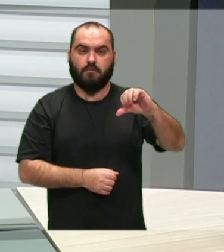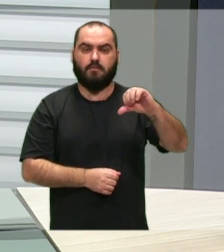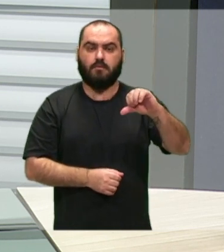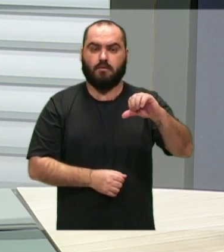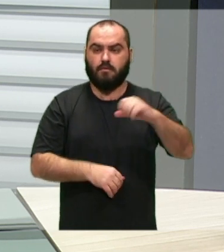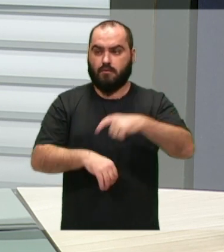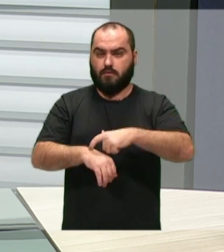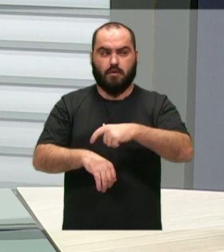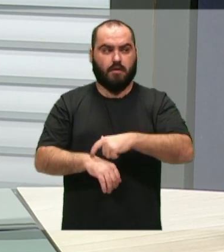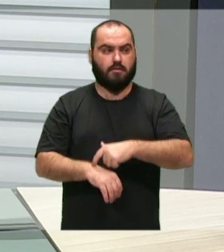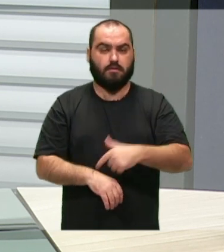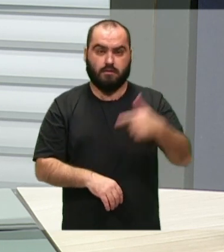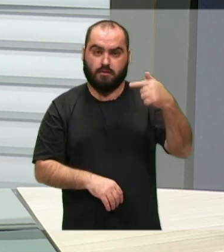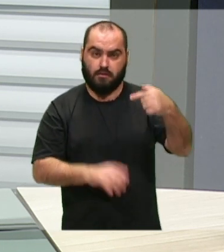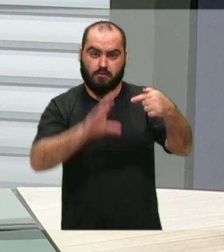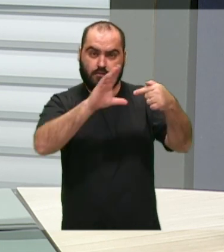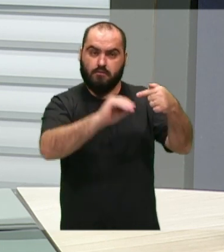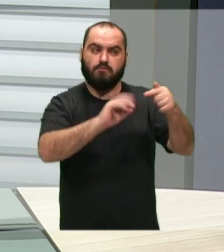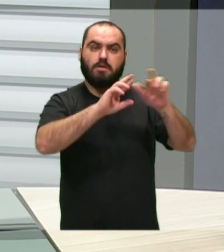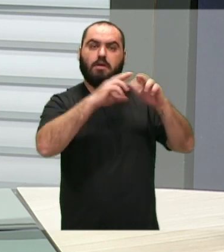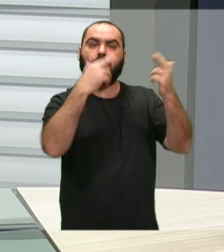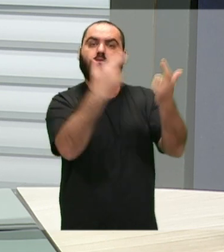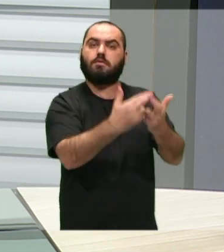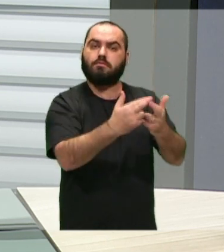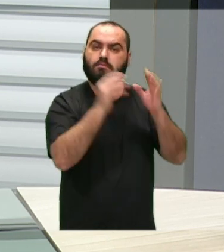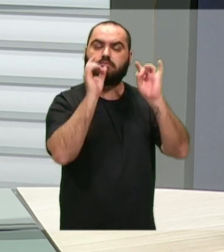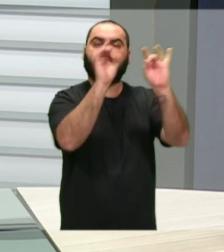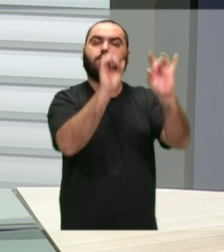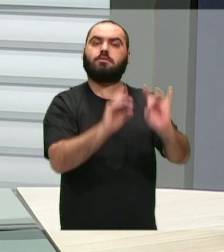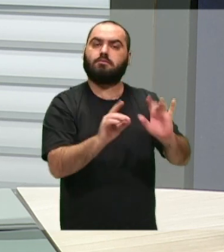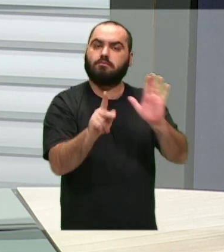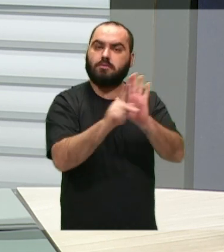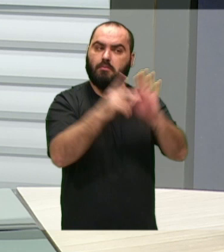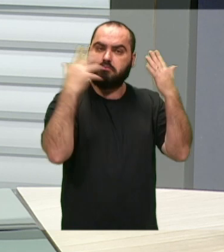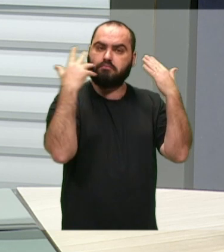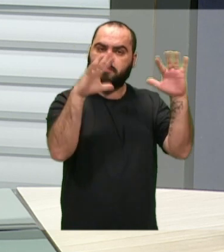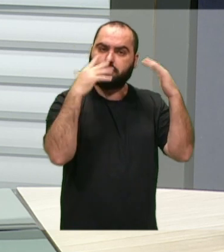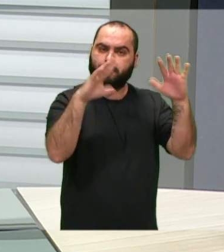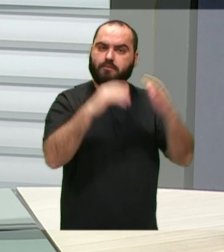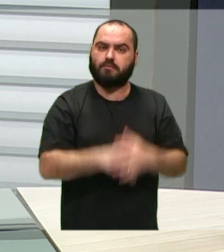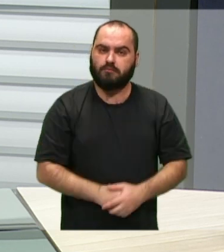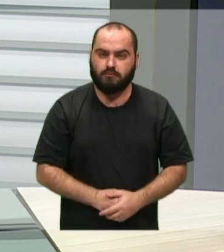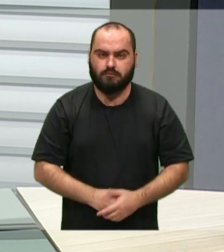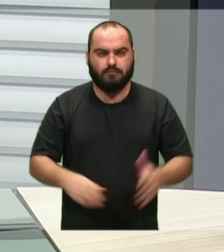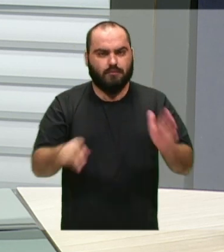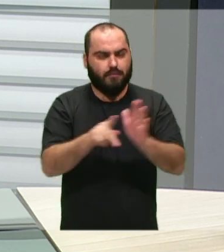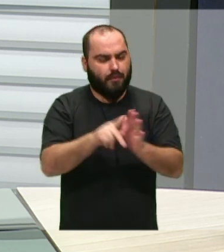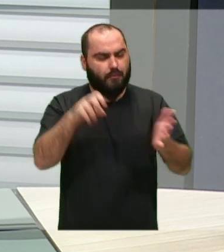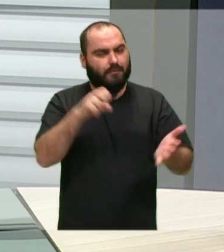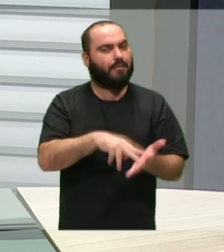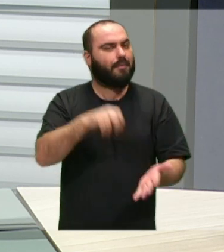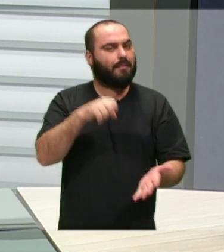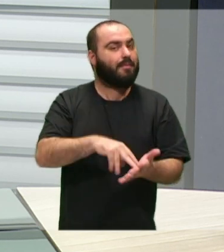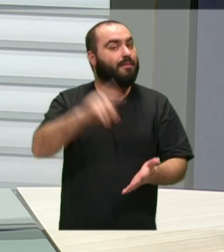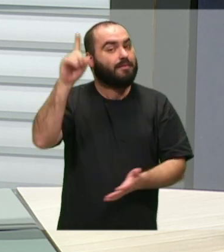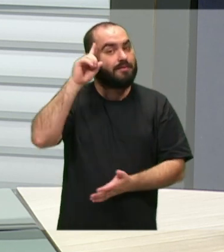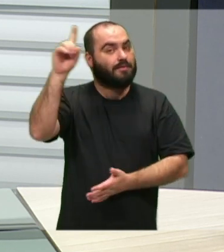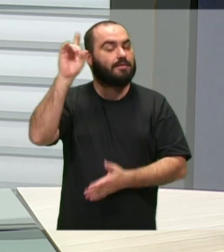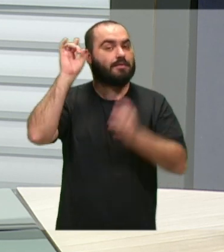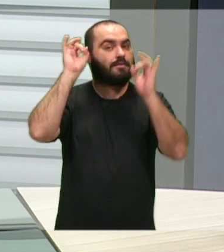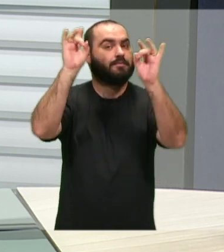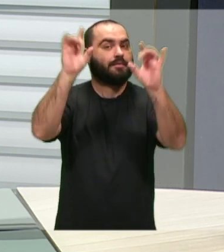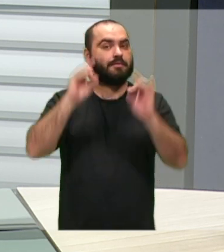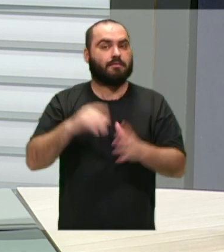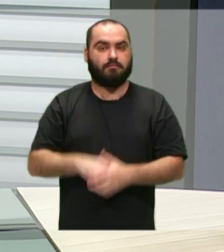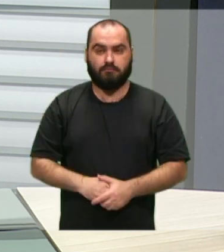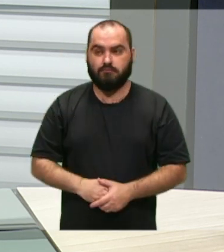das 19 horas, a sessão solene. Com esse objetivo, de comemorar, celebrar essa data, onde homenageamos também os